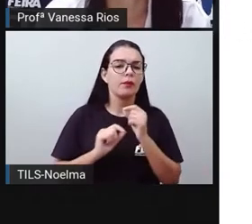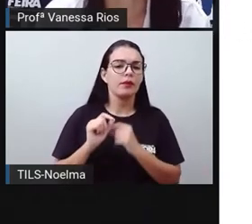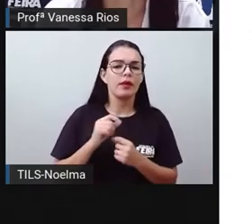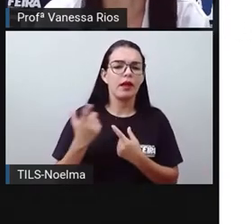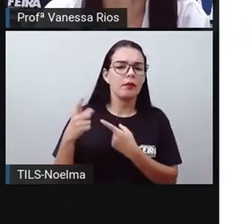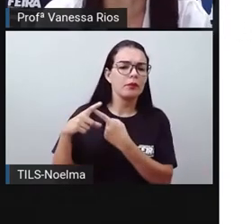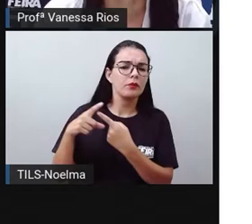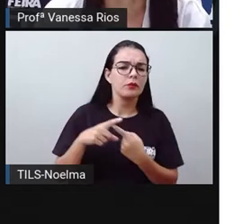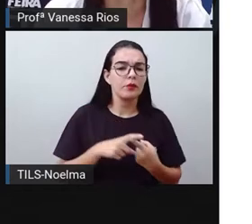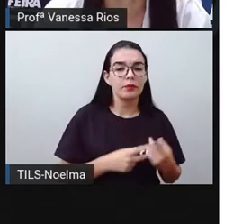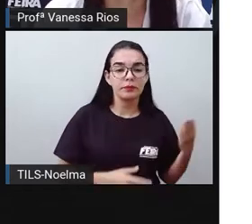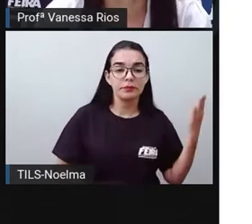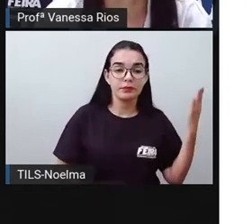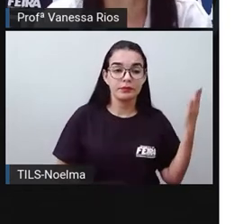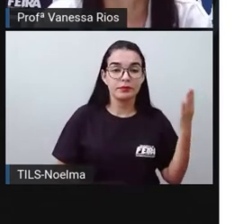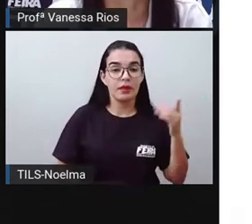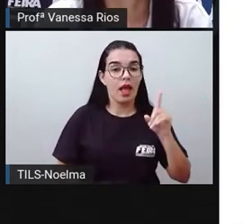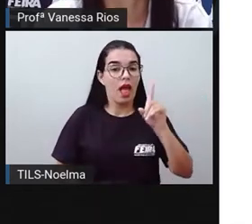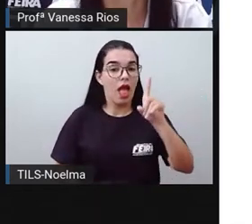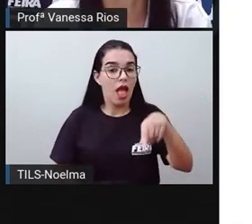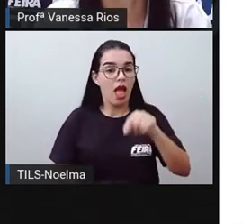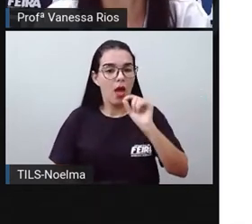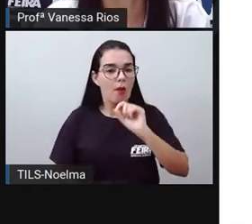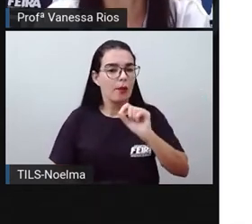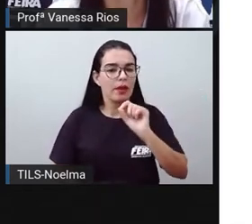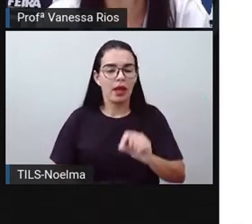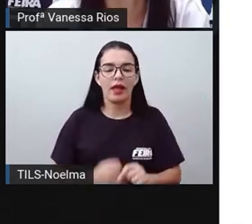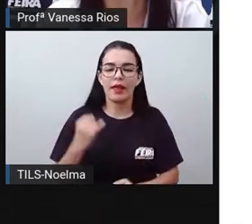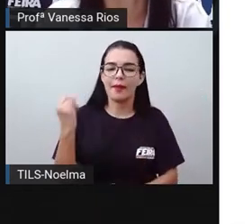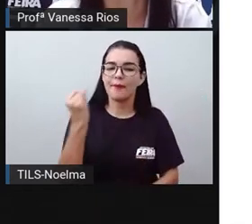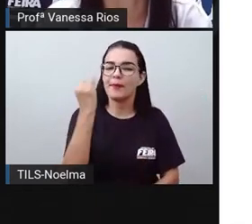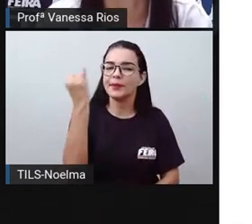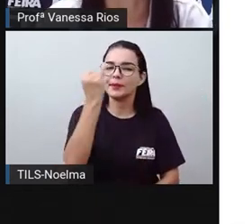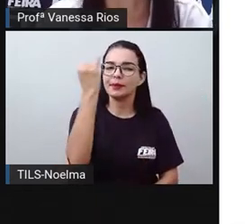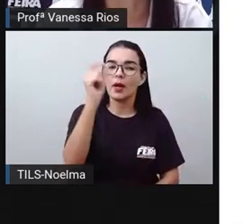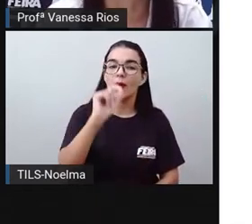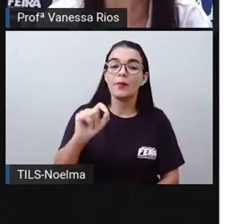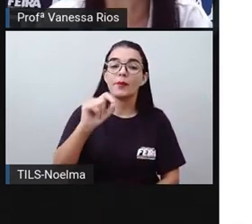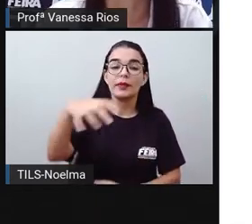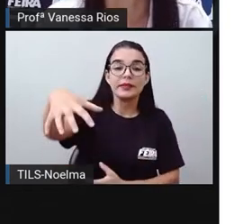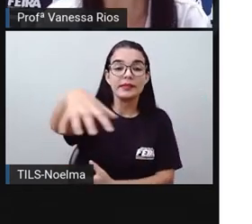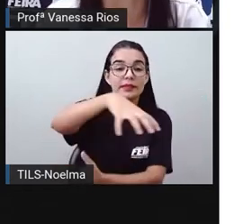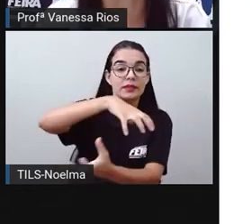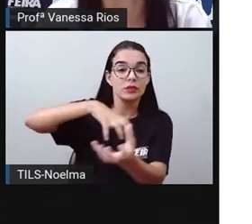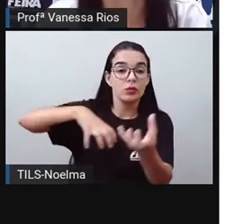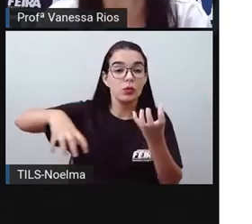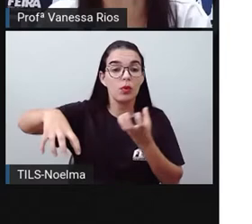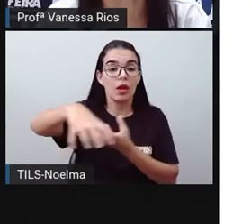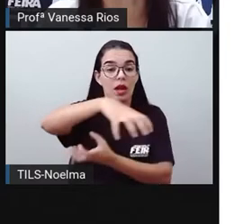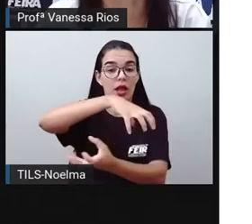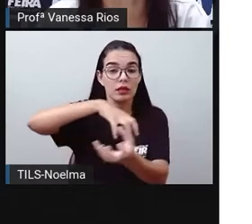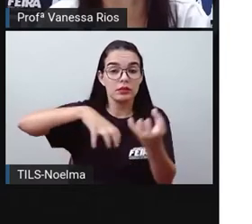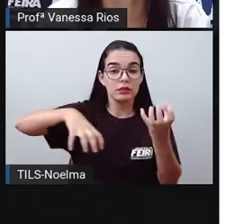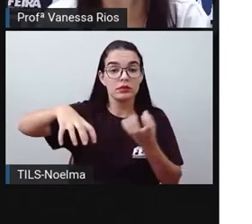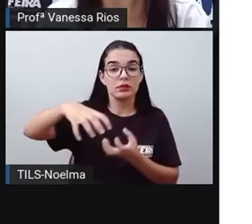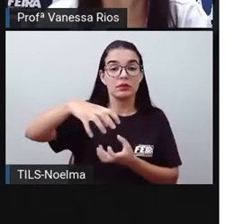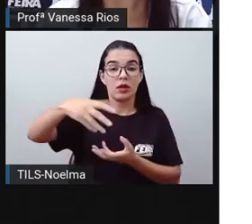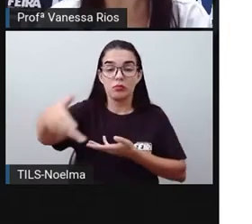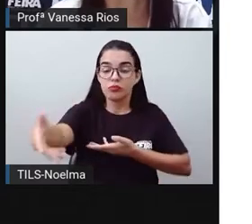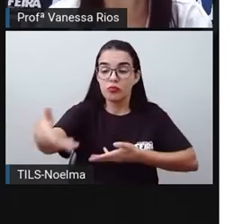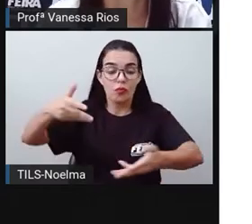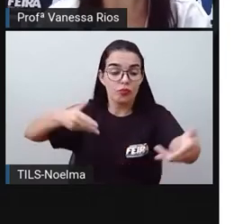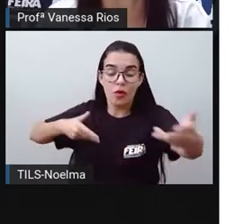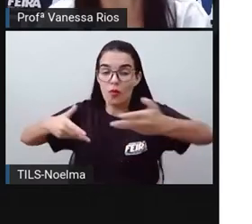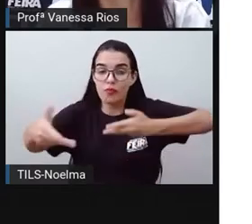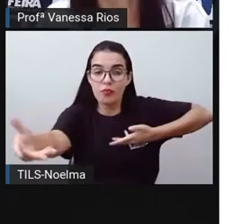Olha isso. Os meios de transporte são aí extremamente importantes para a circulação de pessoas. Com